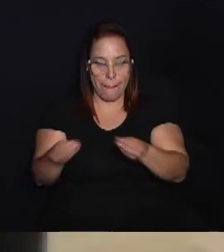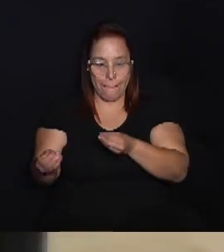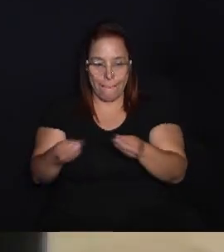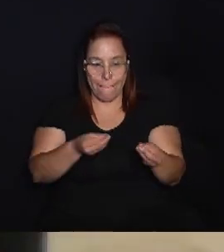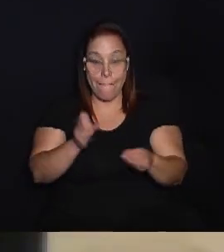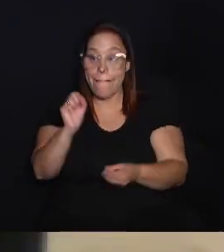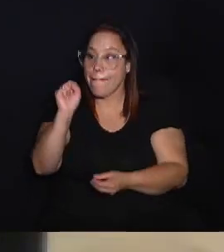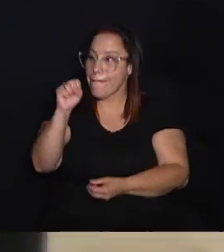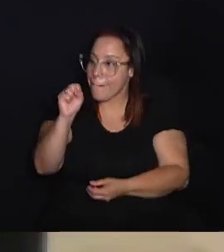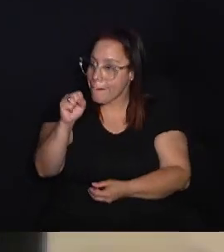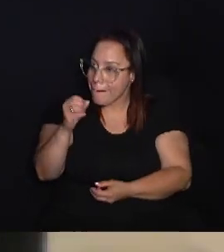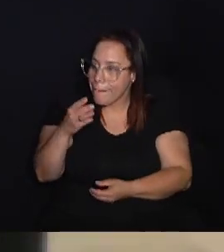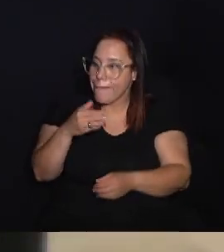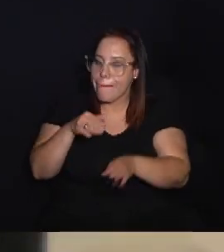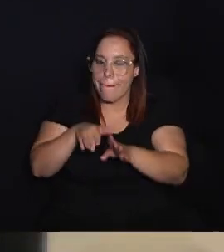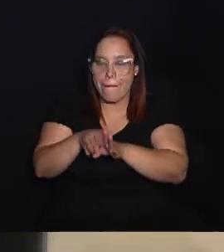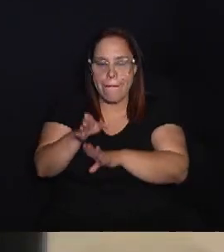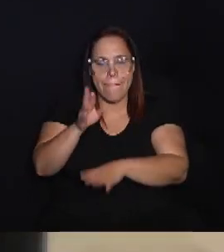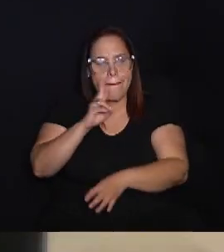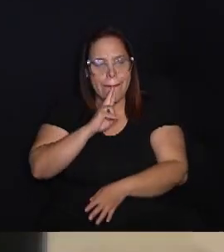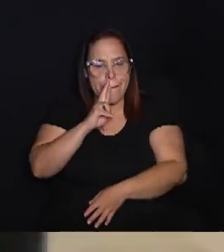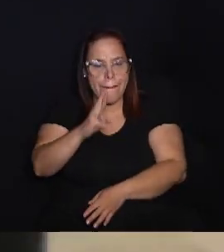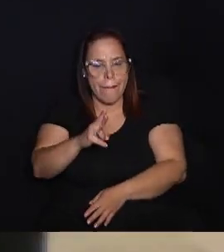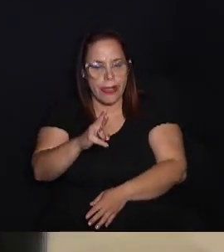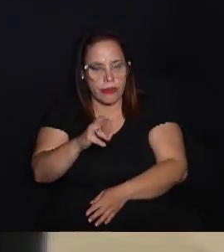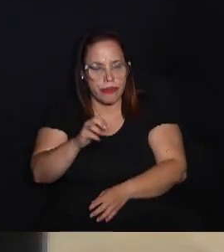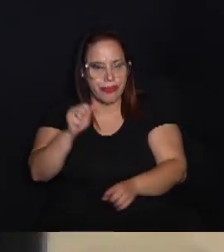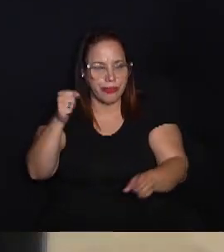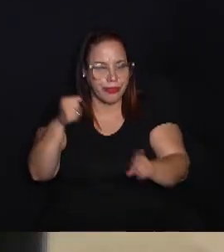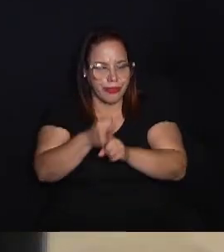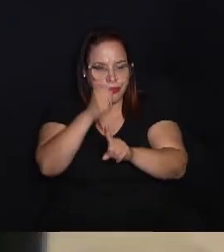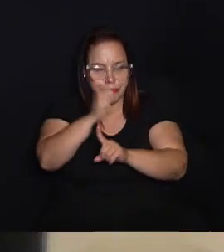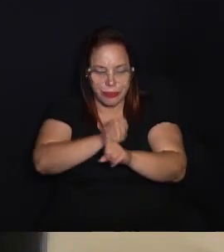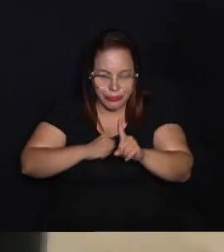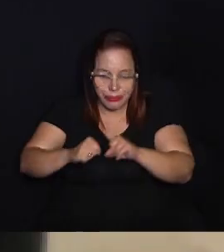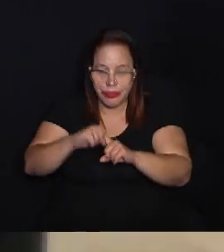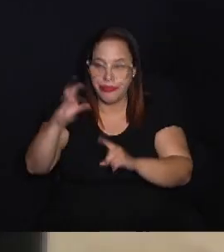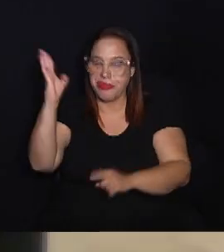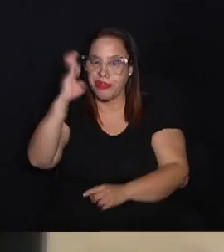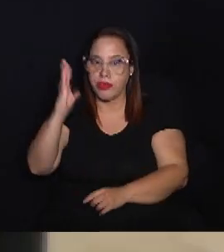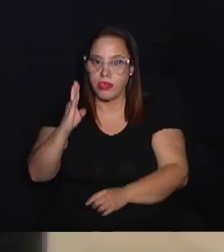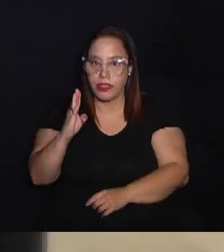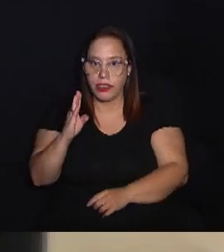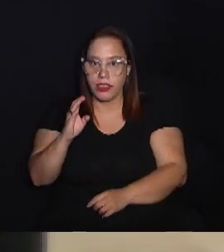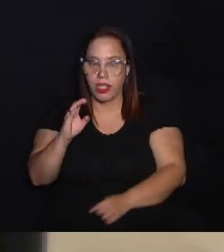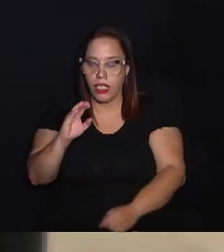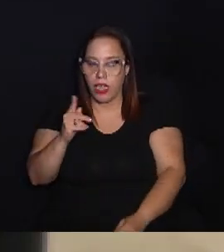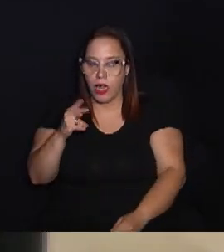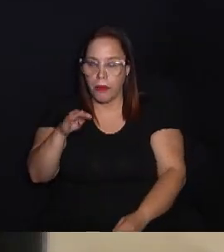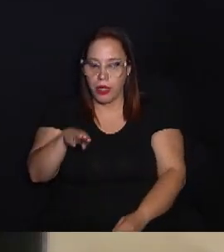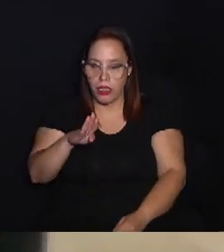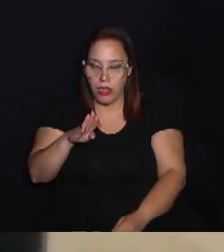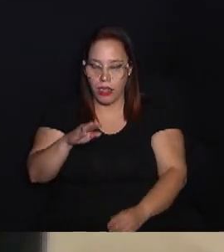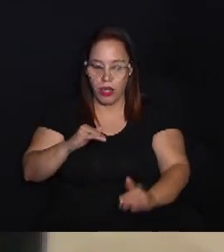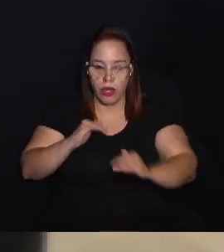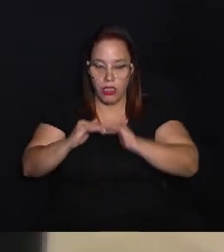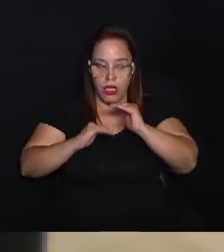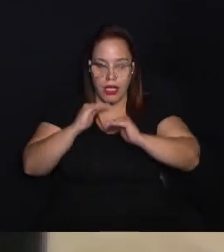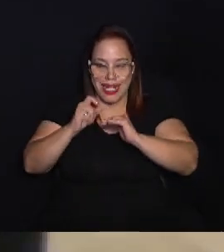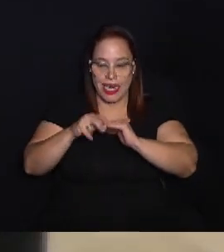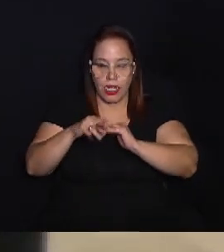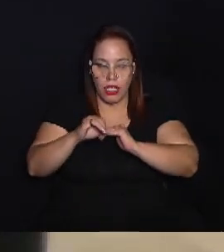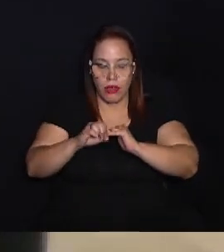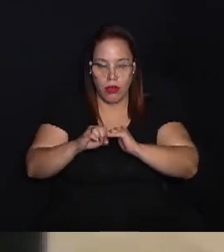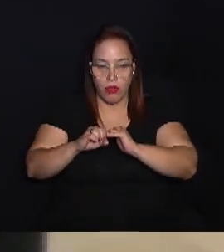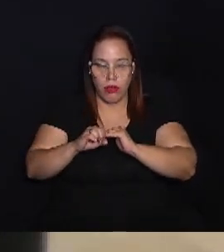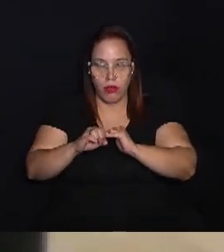captada e transportada. E sim, existem soluções já hoje de impacto socioambiental. O Brasil, ele virou um grande hub de desenvolvimento